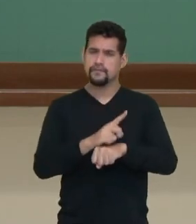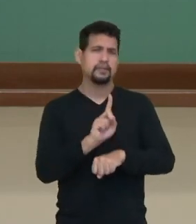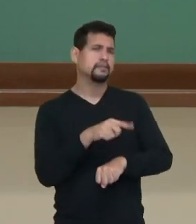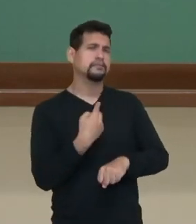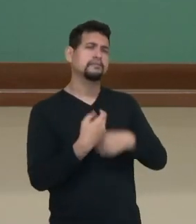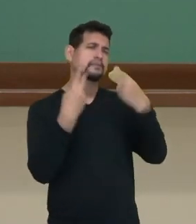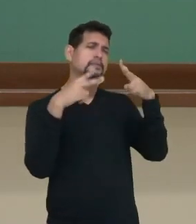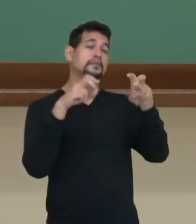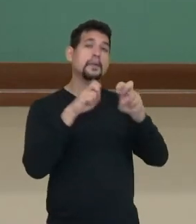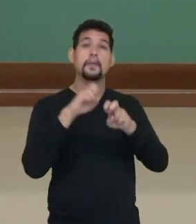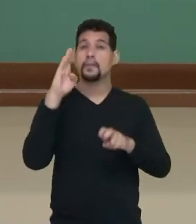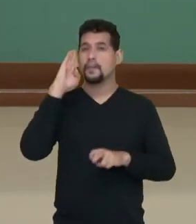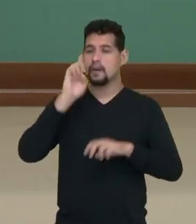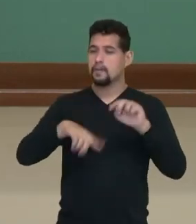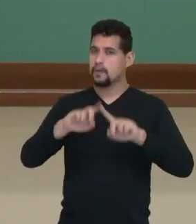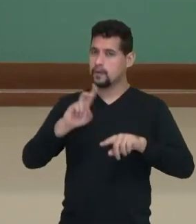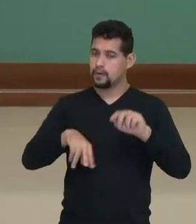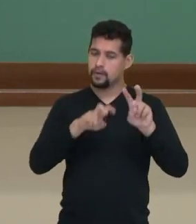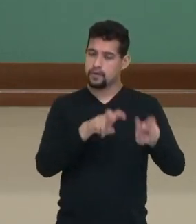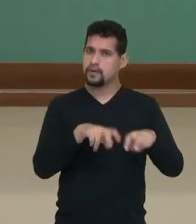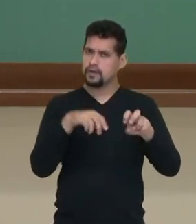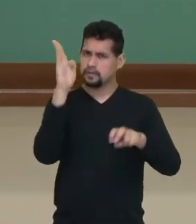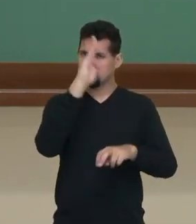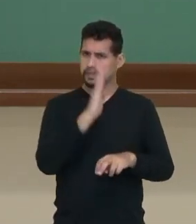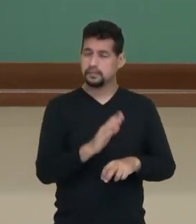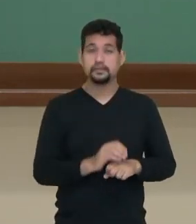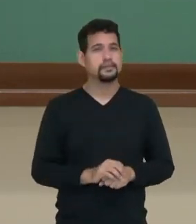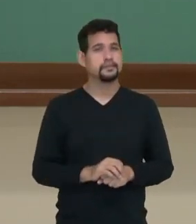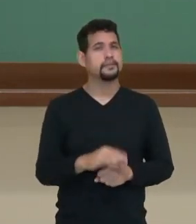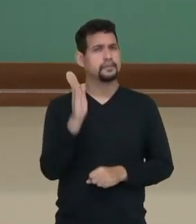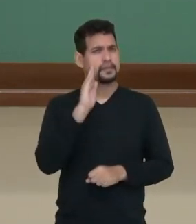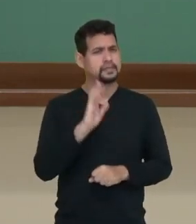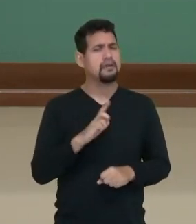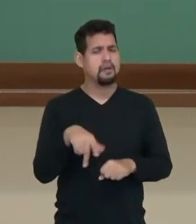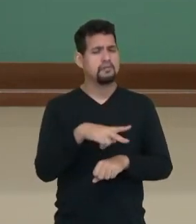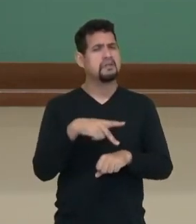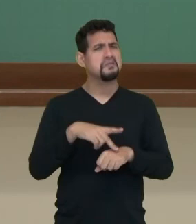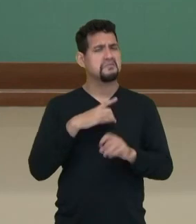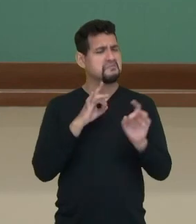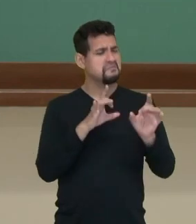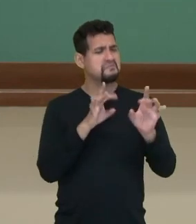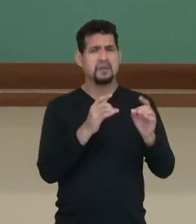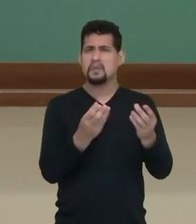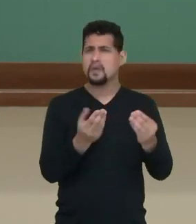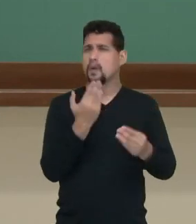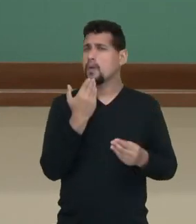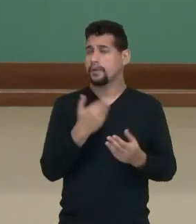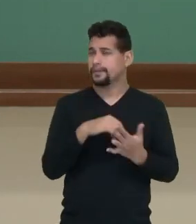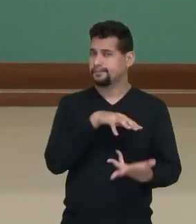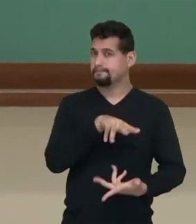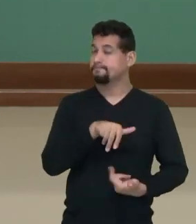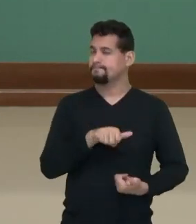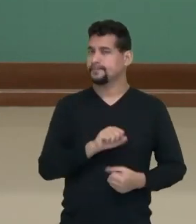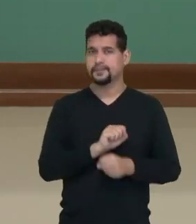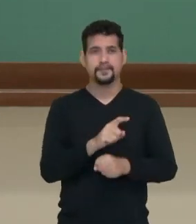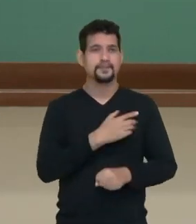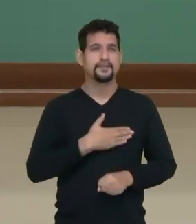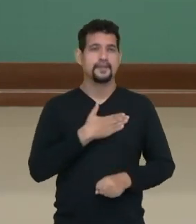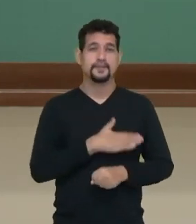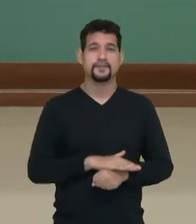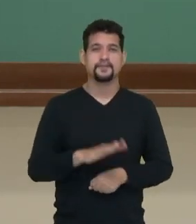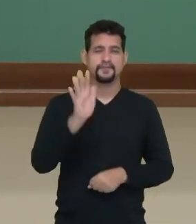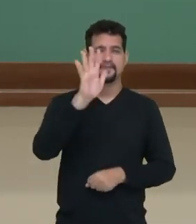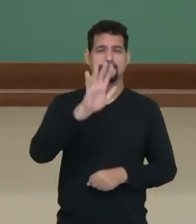vídeo, falamos sobre os principais produtos agrícolas do Brasil e o Brasil é país aí que é um exportador de alimentos para o mundo. Espero que vocês tenham